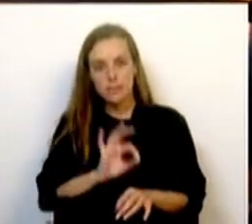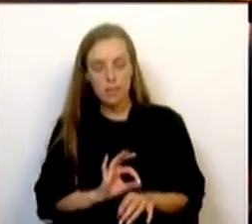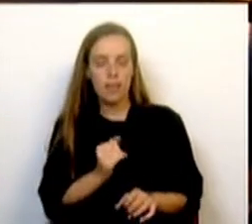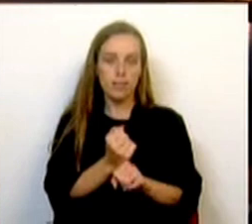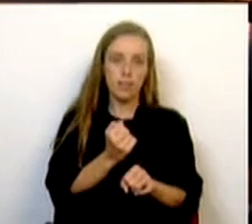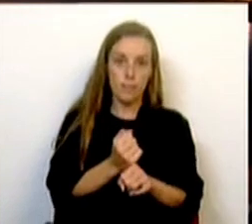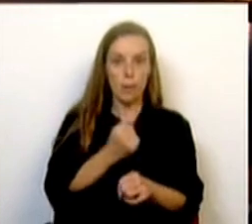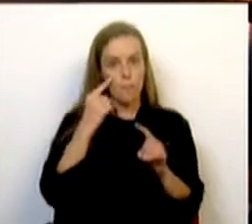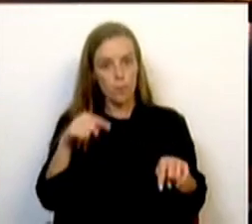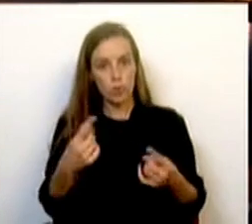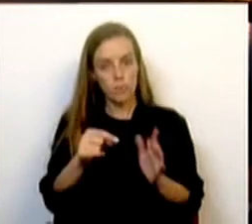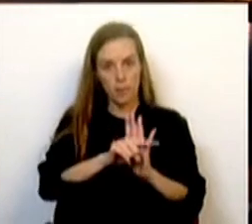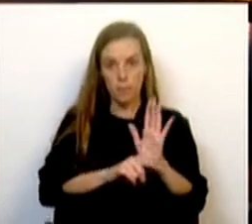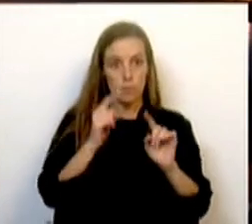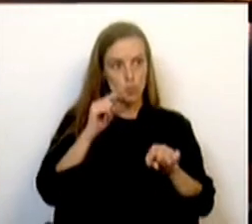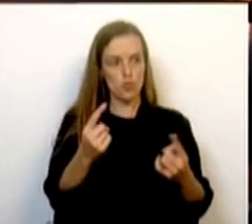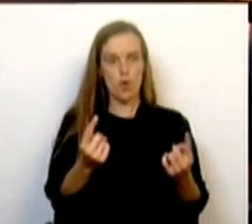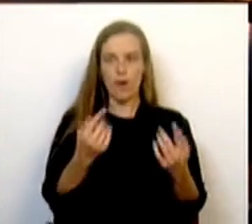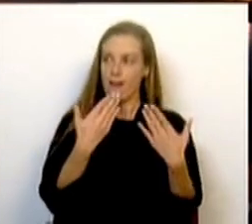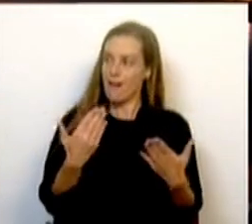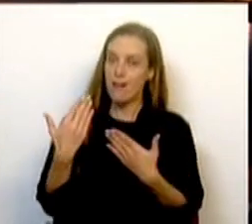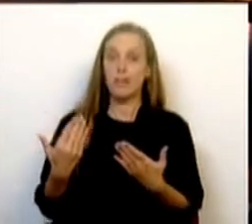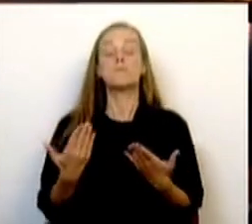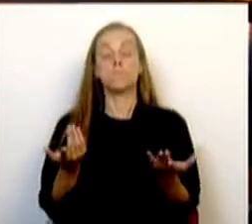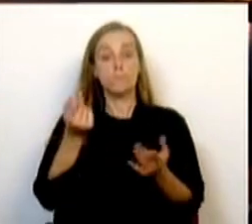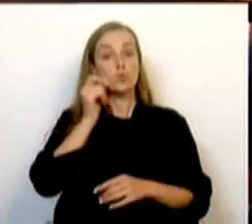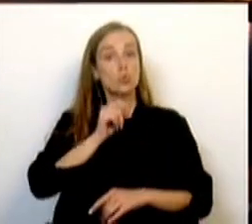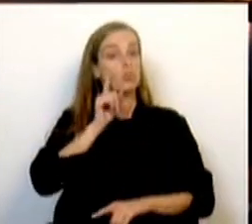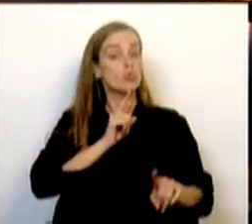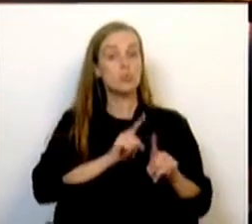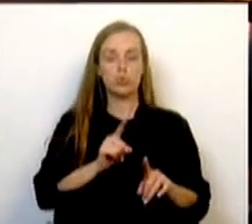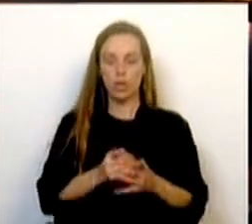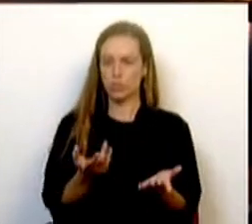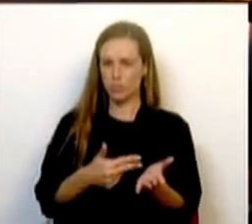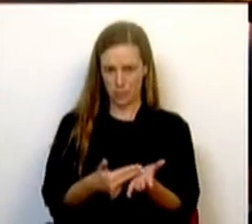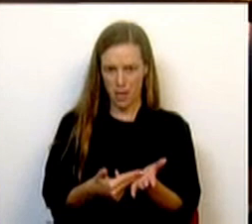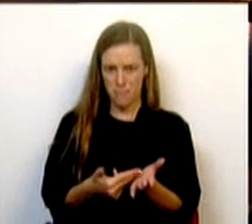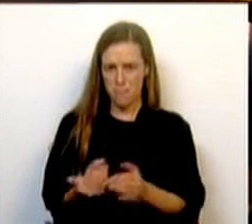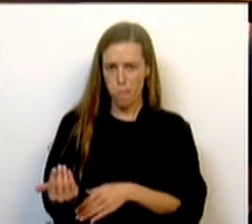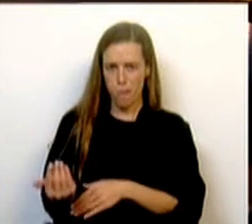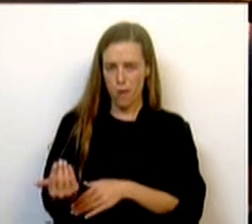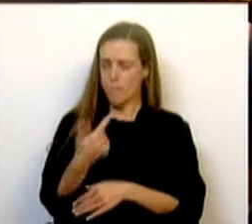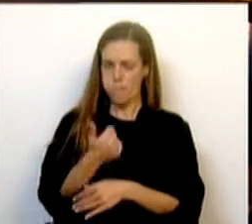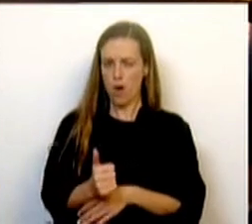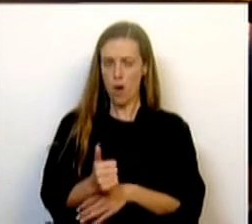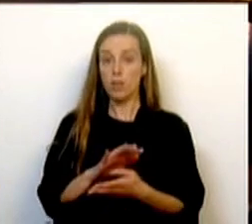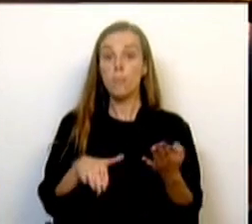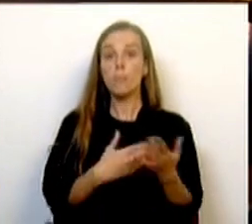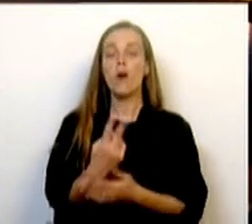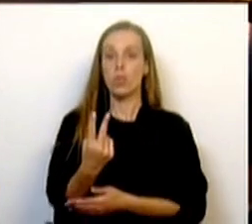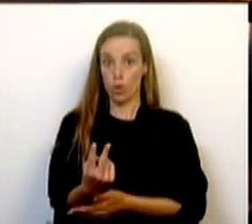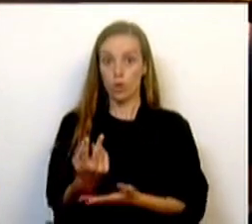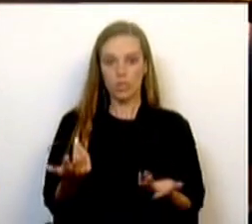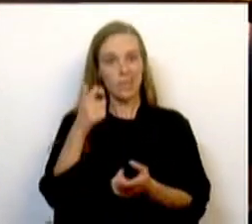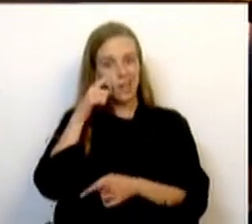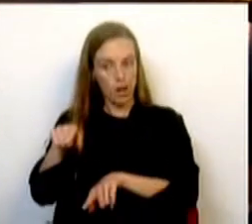as medidas aqui apresentadas hoje. Sras. e Srs. Deputados, não podemos esperar mais e temos duas propostas, trazidas pelo